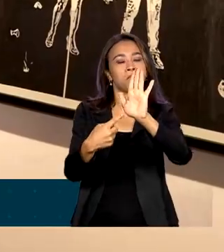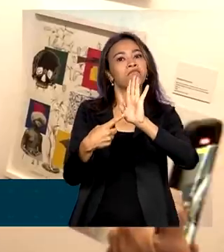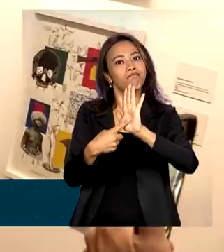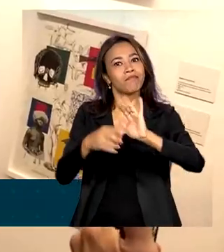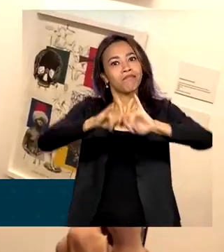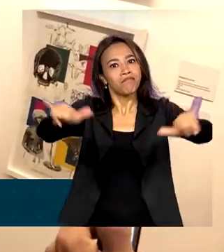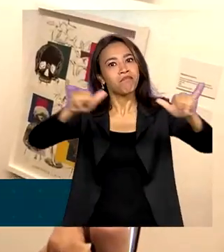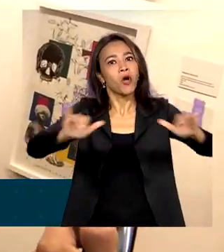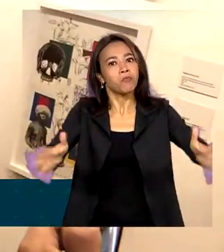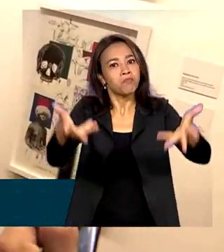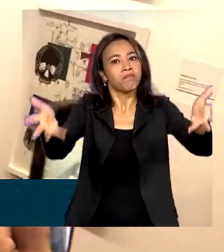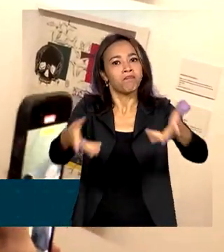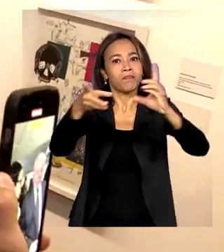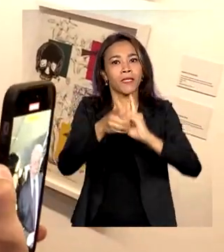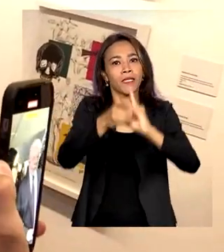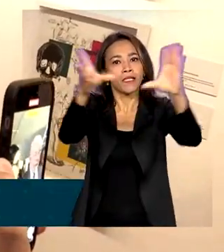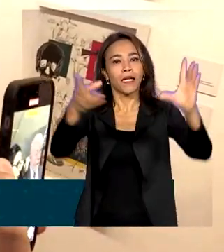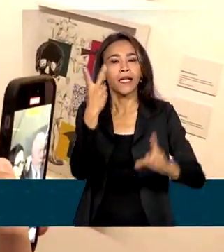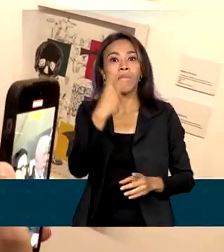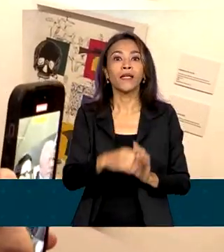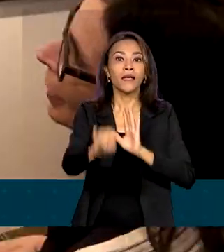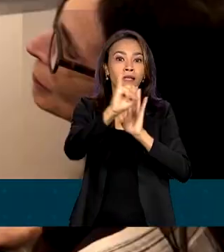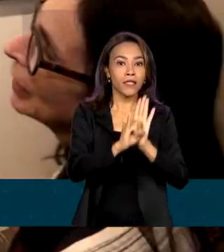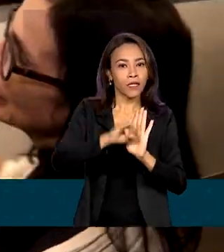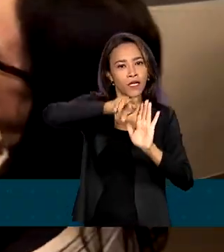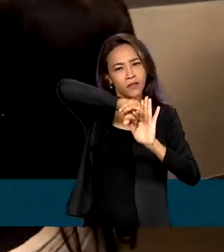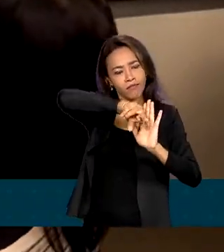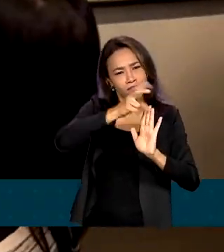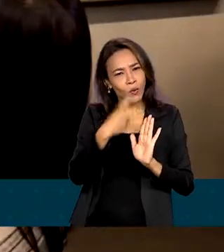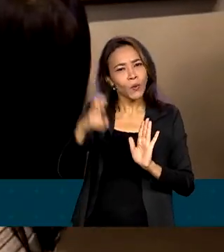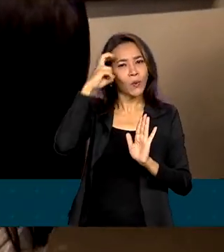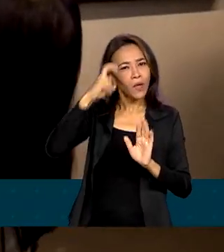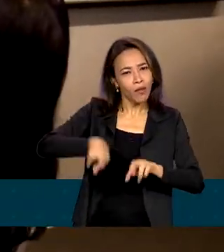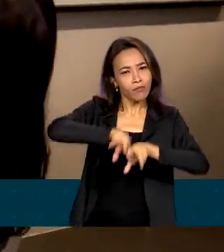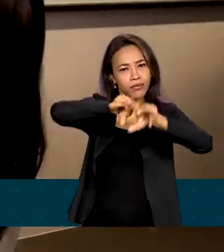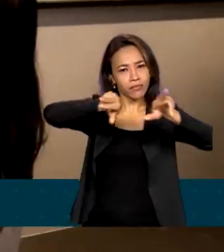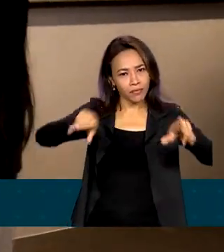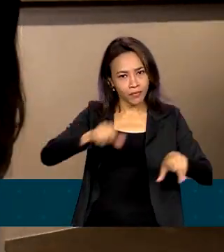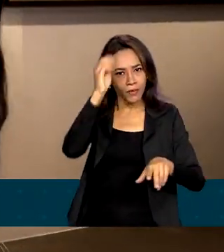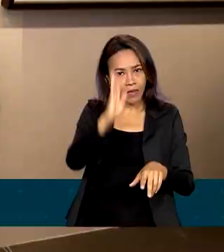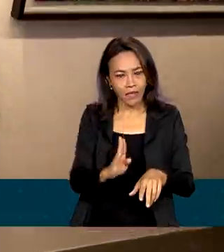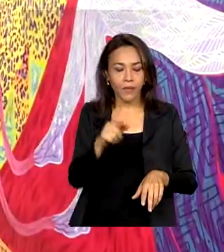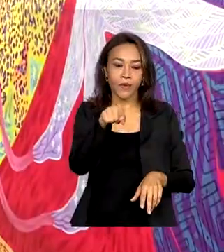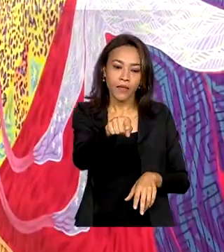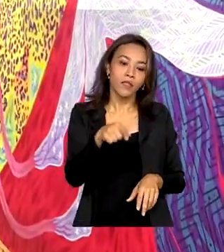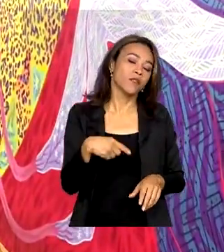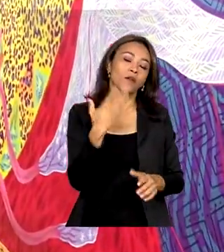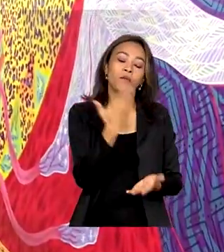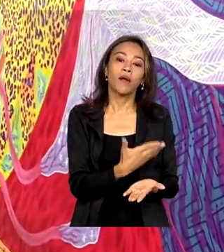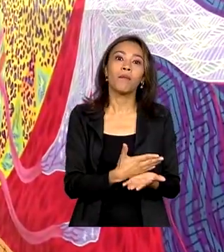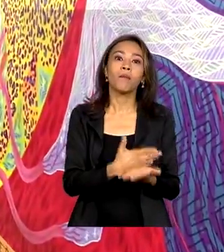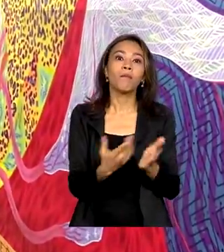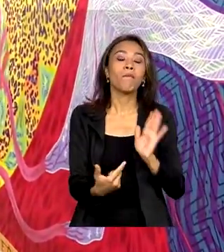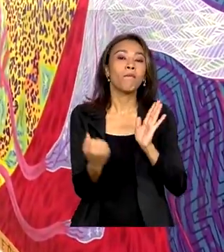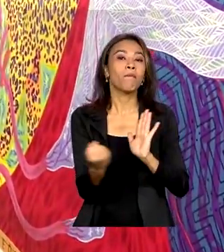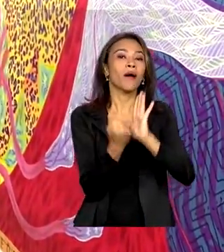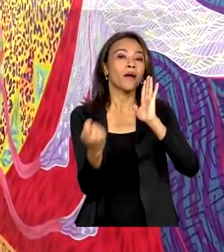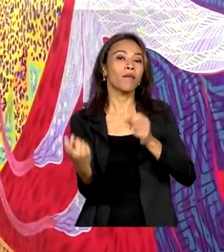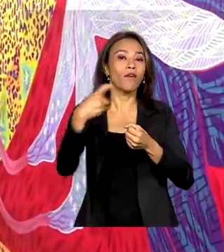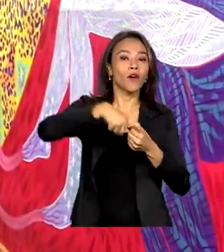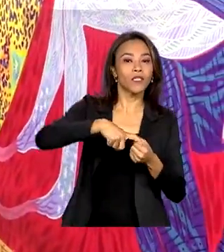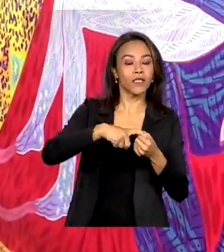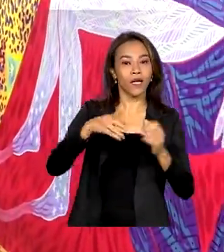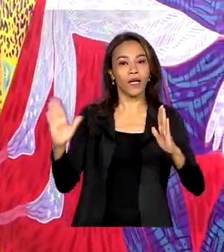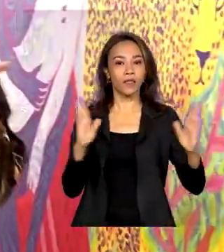diversidade cultural e a identidade plural do Brasil. A exposição foi criada para marcar a retomada do setor cultural no país e pode ser